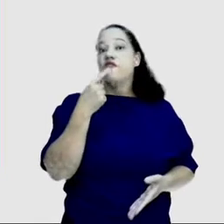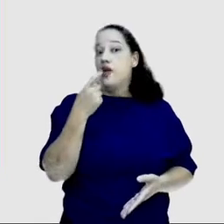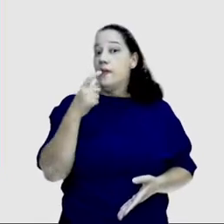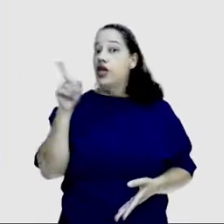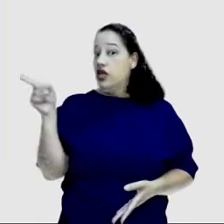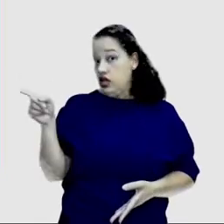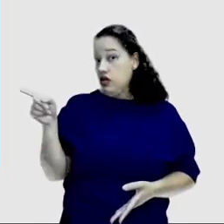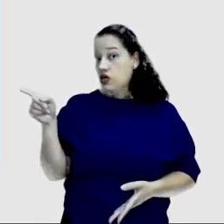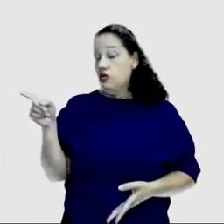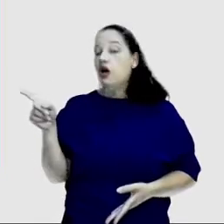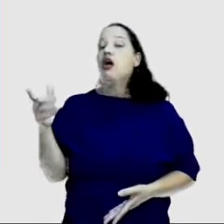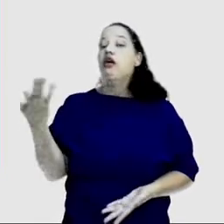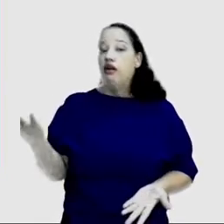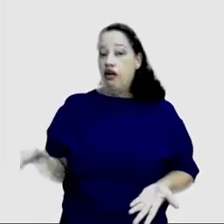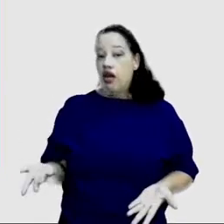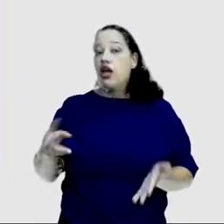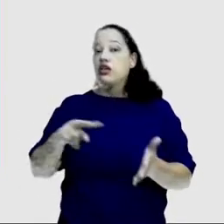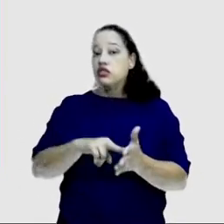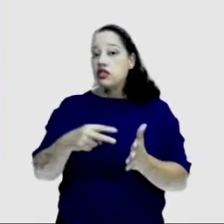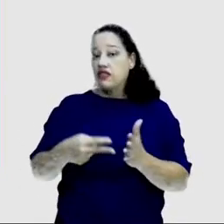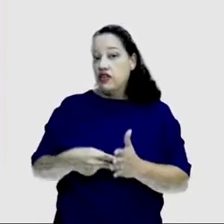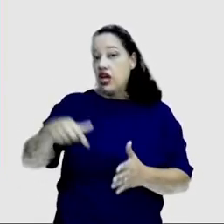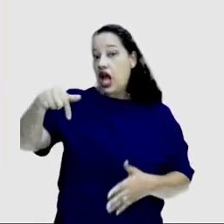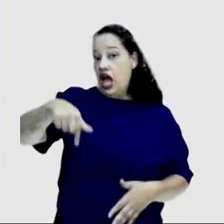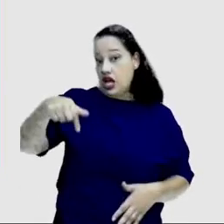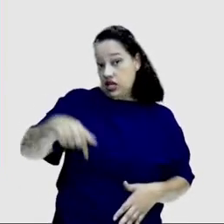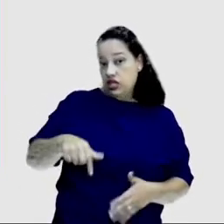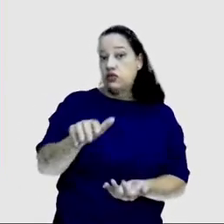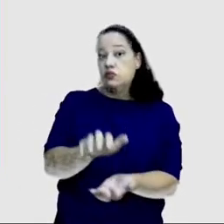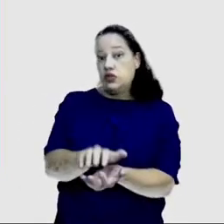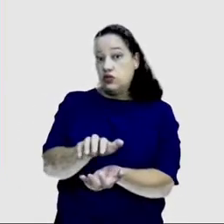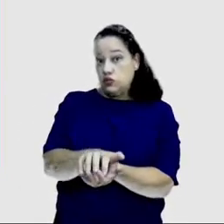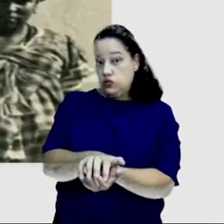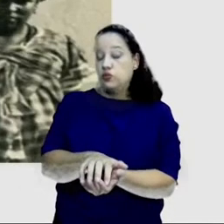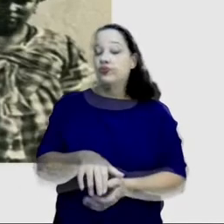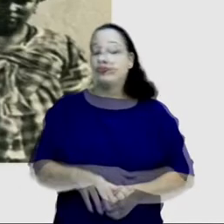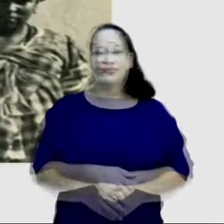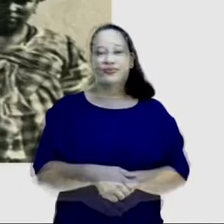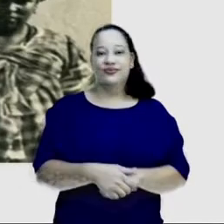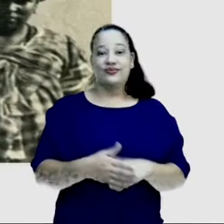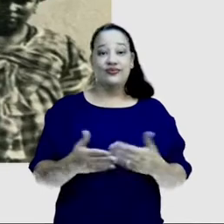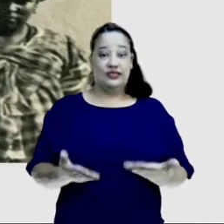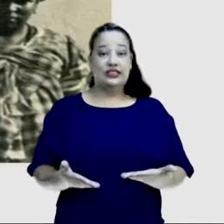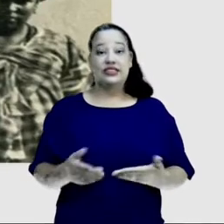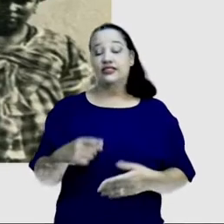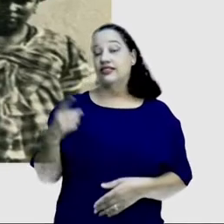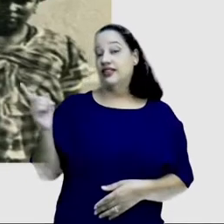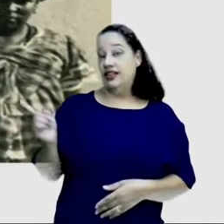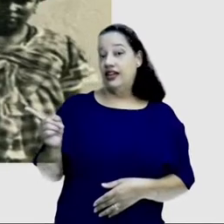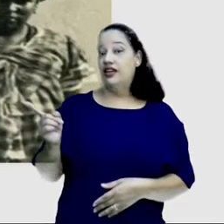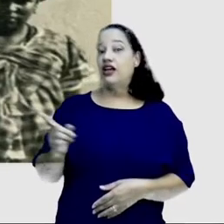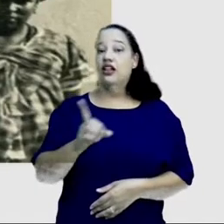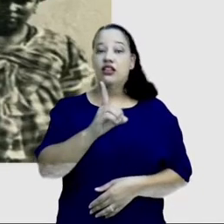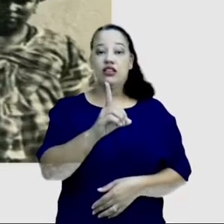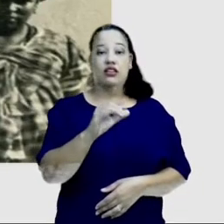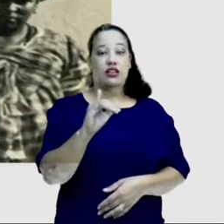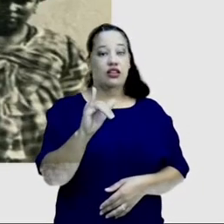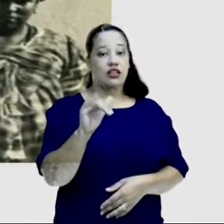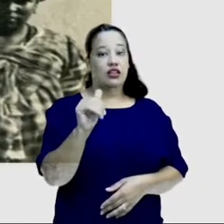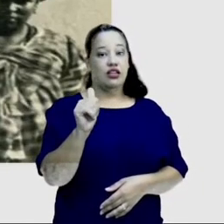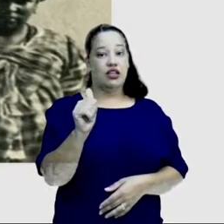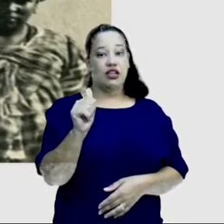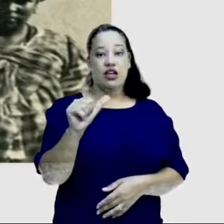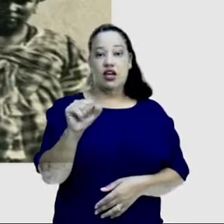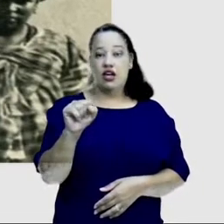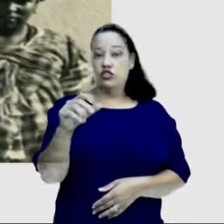o nosso litoral e estado de Pernambuco. E aí, a diáspora africana,